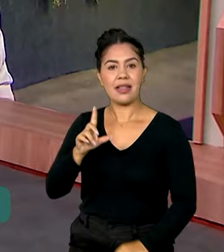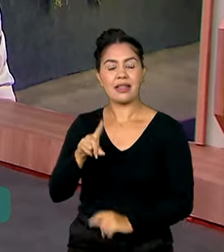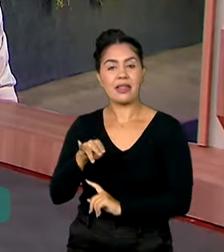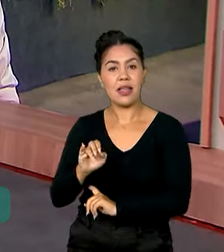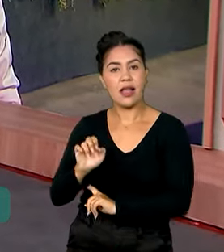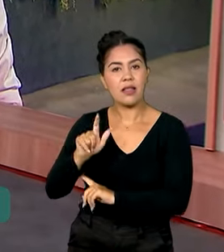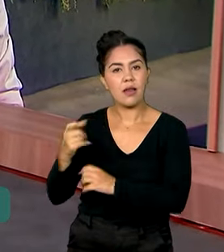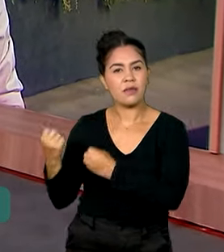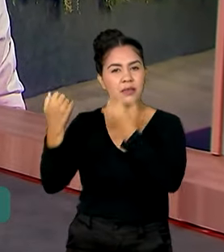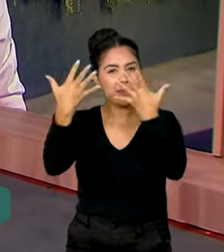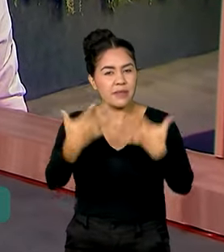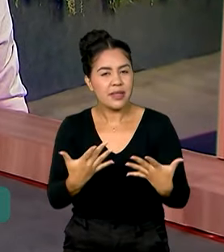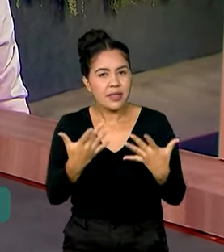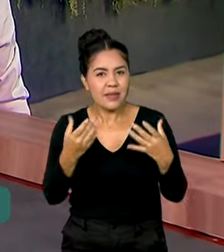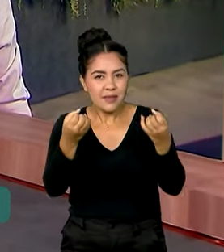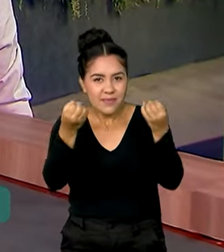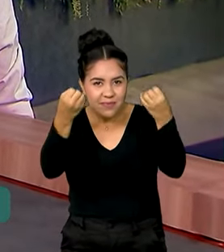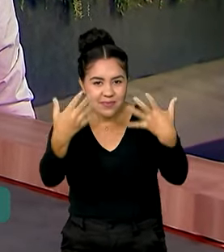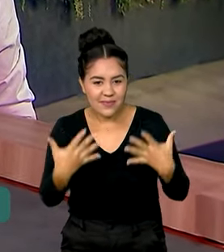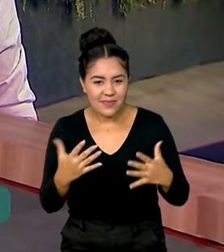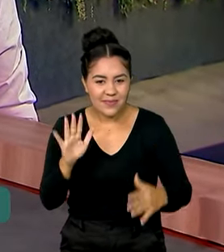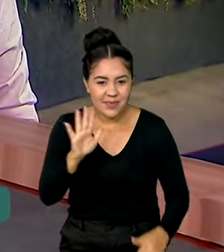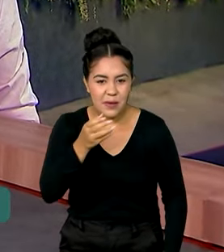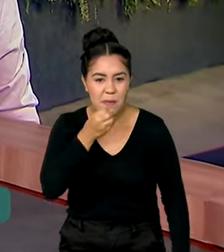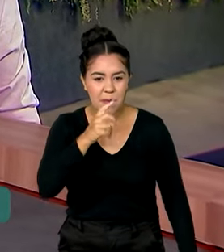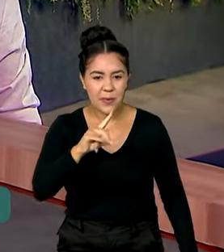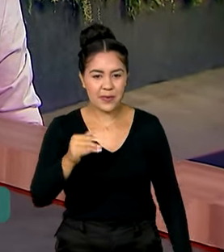tudo de lá para a gente. Oi, Daniel. Ótimo dia para você.